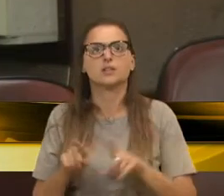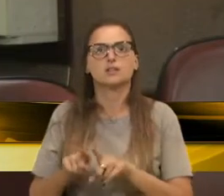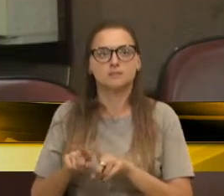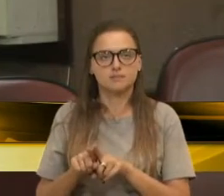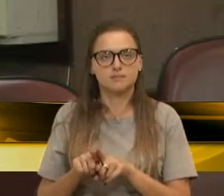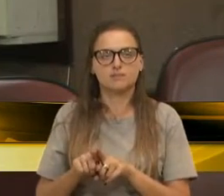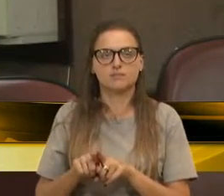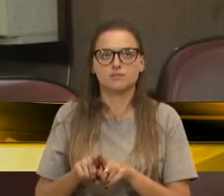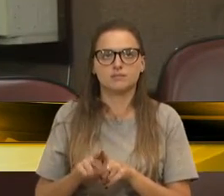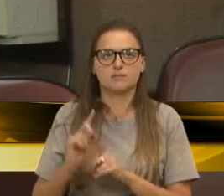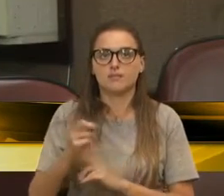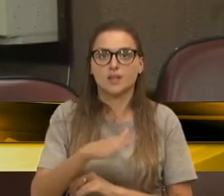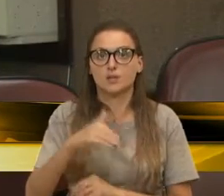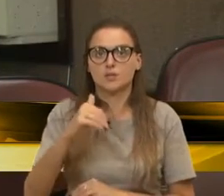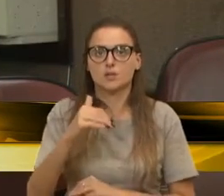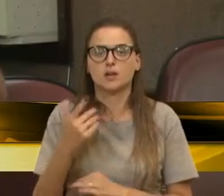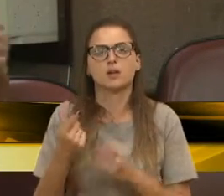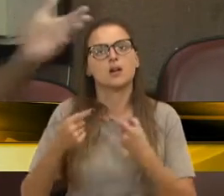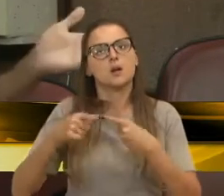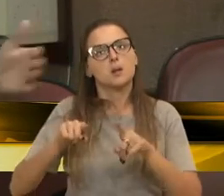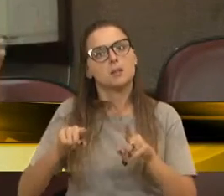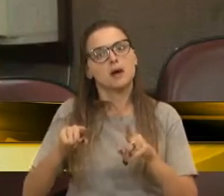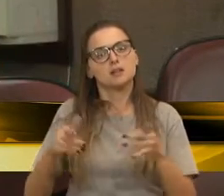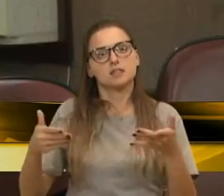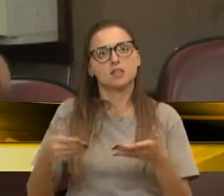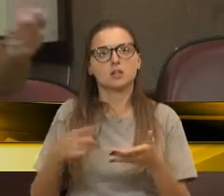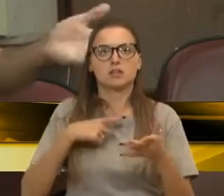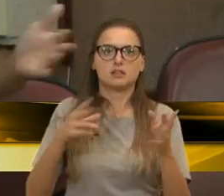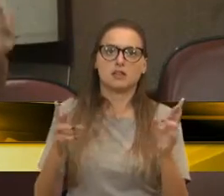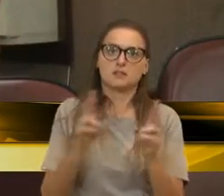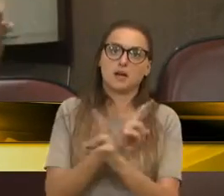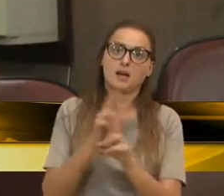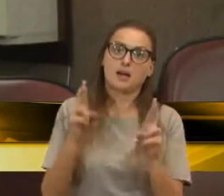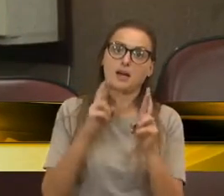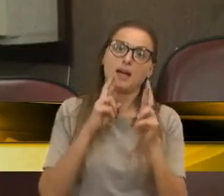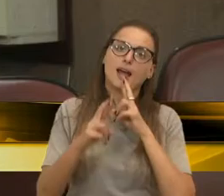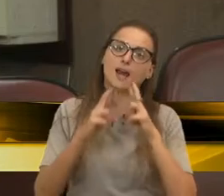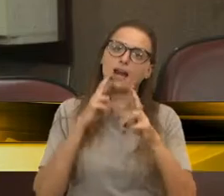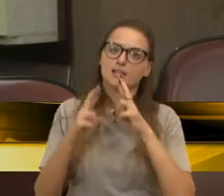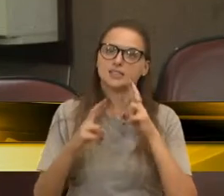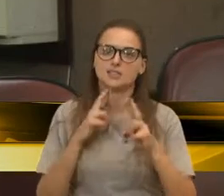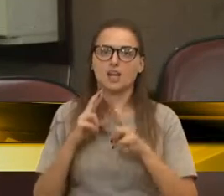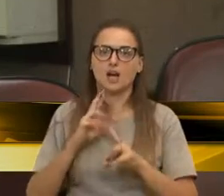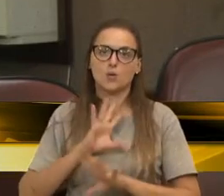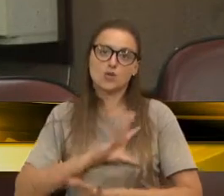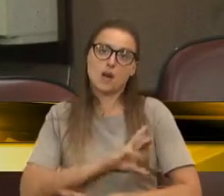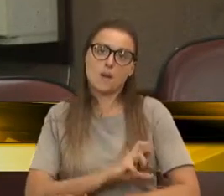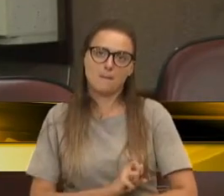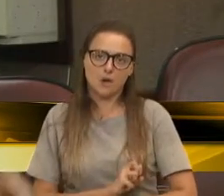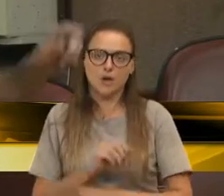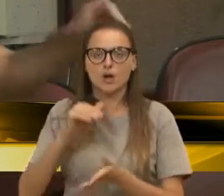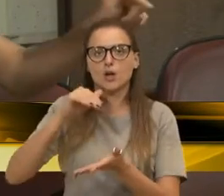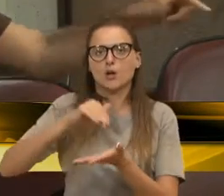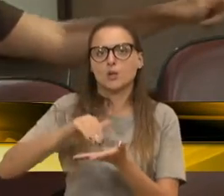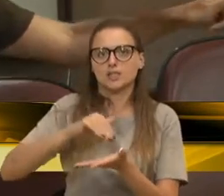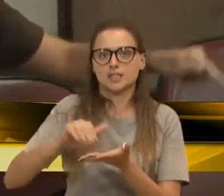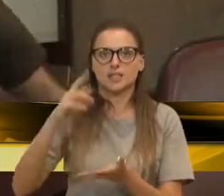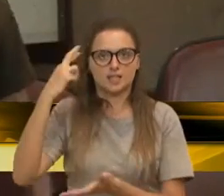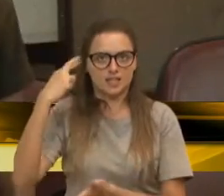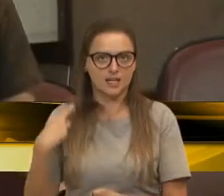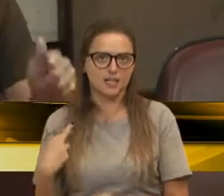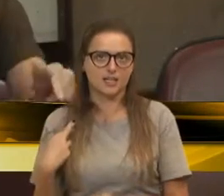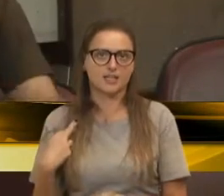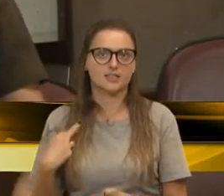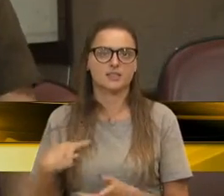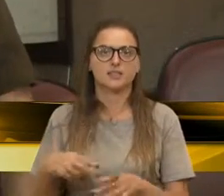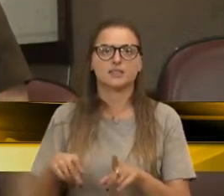chamamento, não chamaram. Mas daí, o que tem a relação amorosa com a secretária Renata Carraro do turismo, foi chamado como